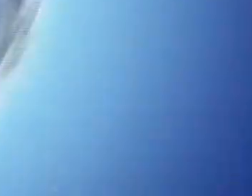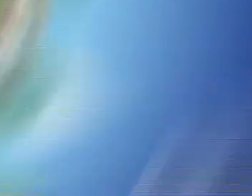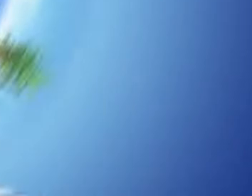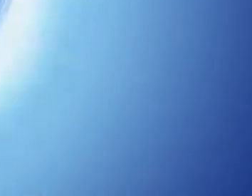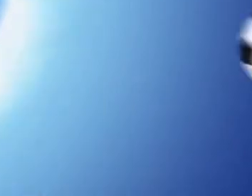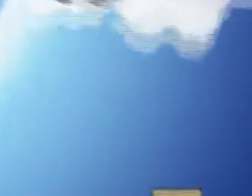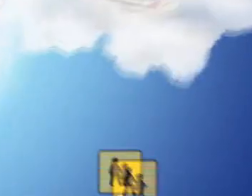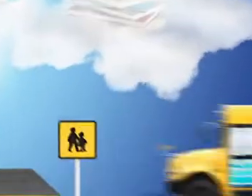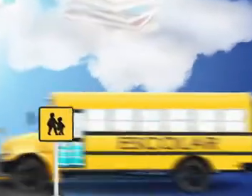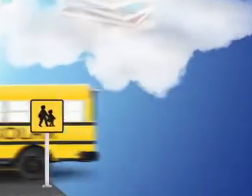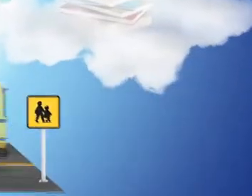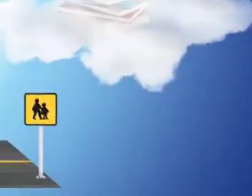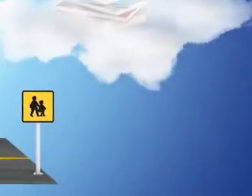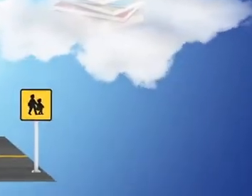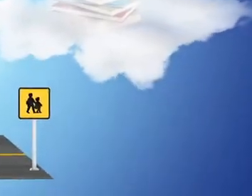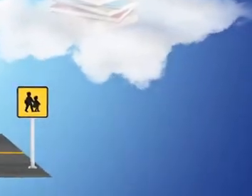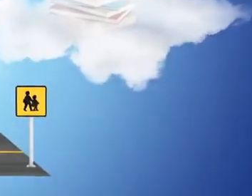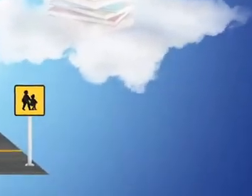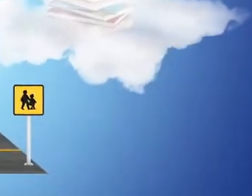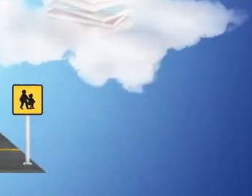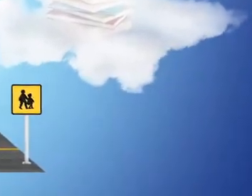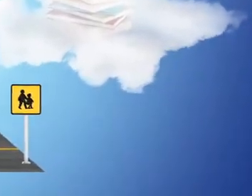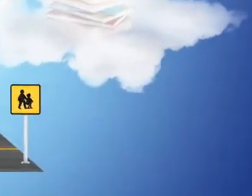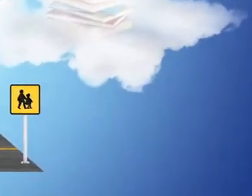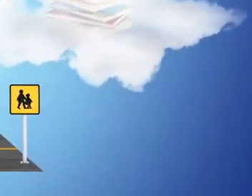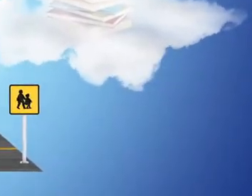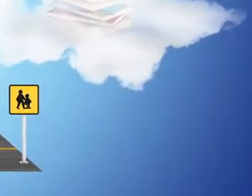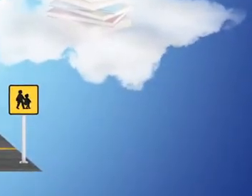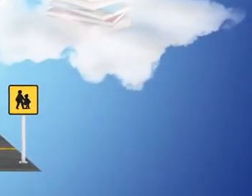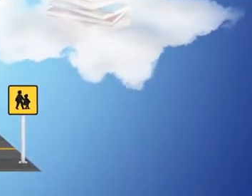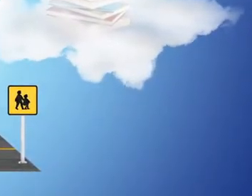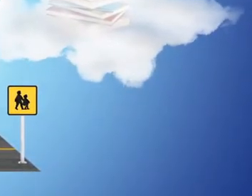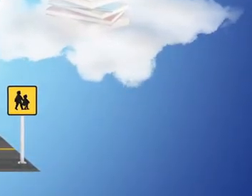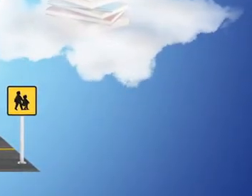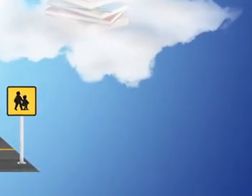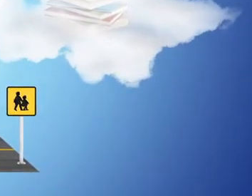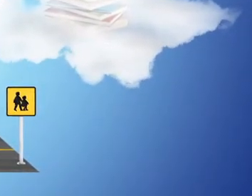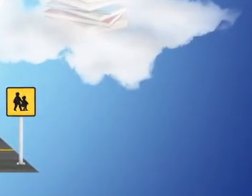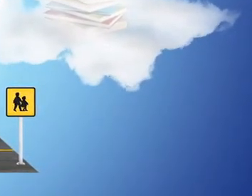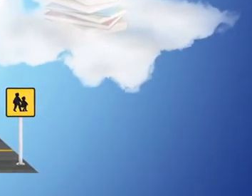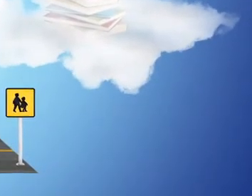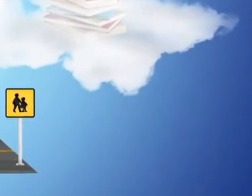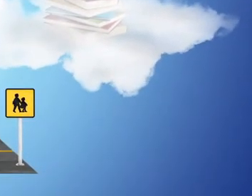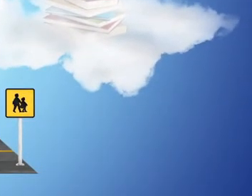Legenda Fábio Laboratório Fantasma